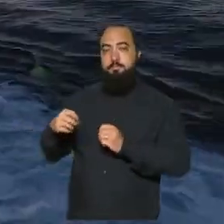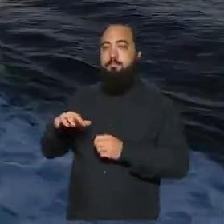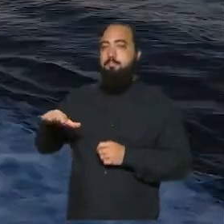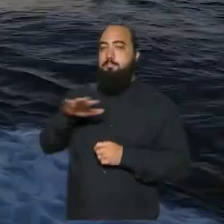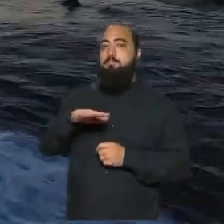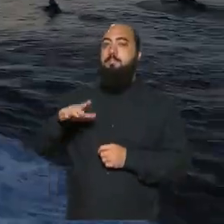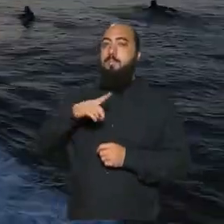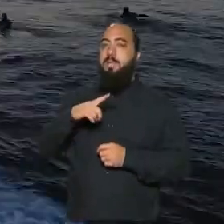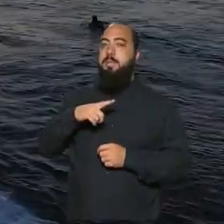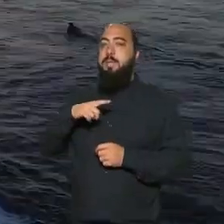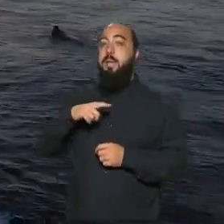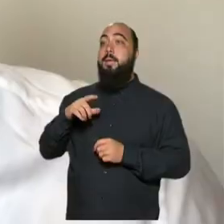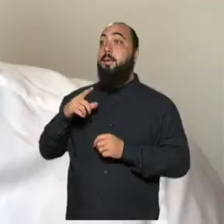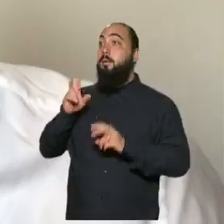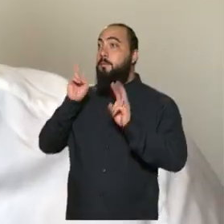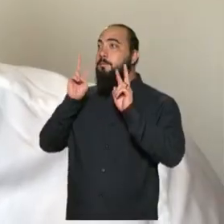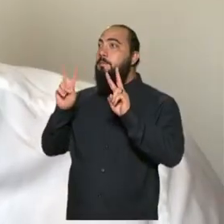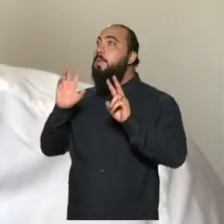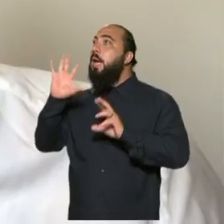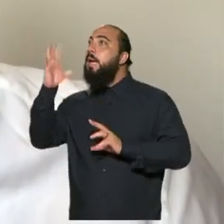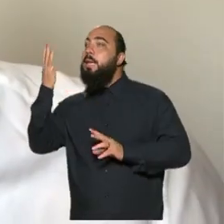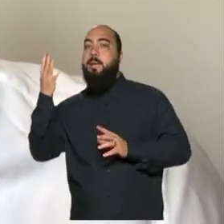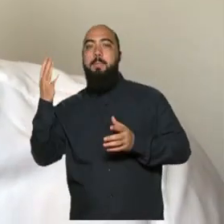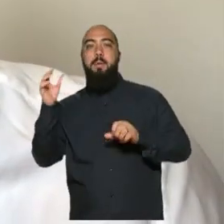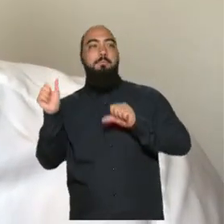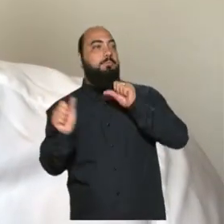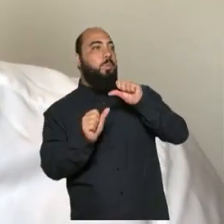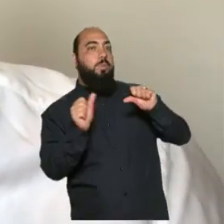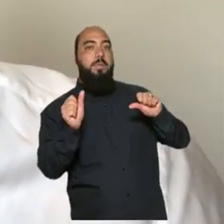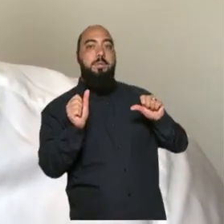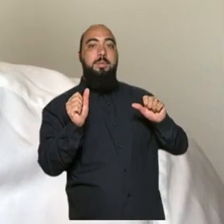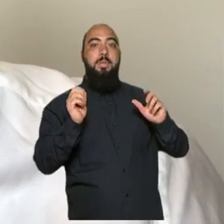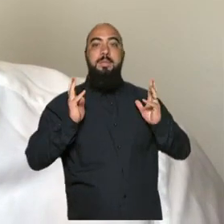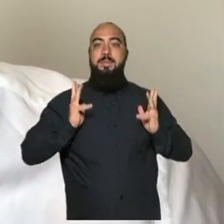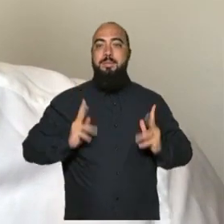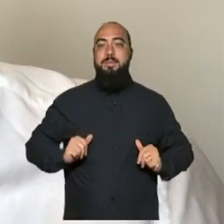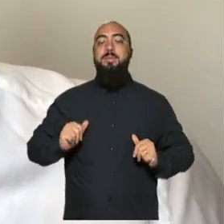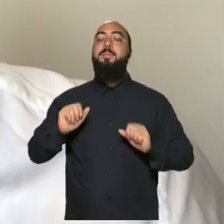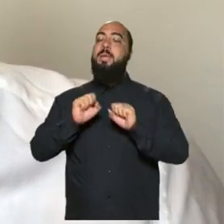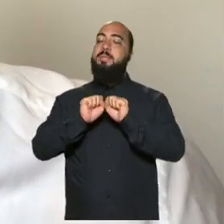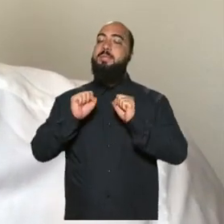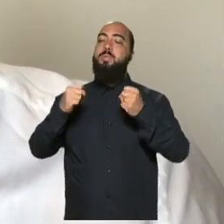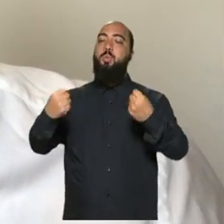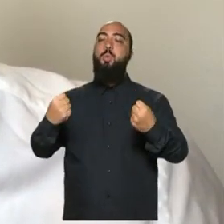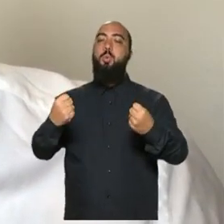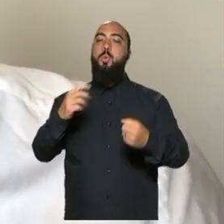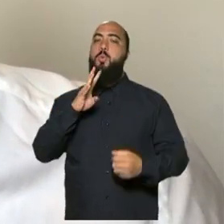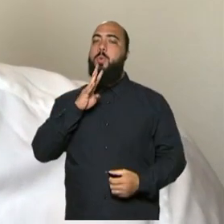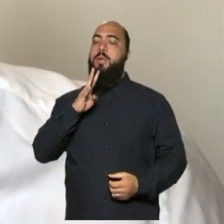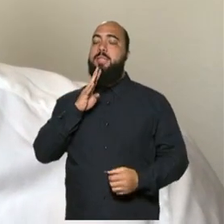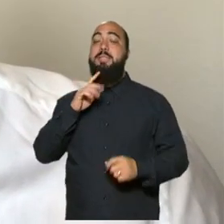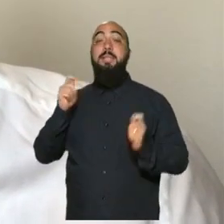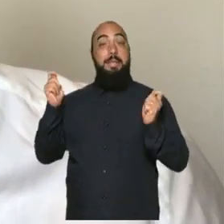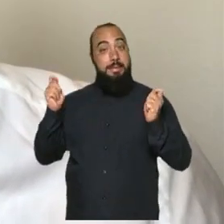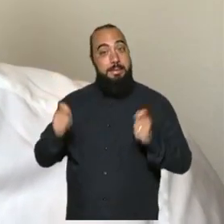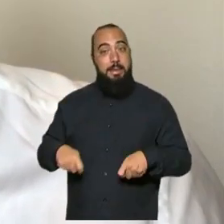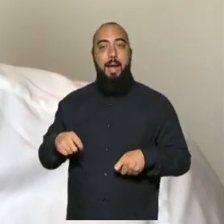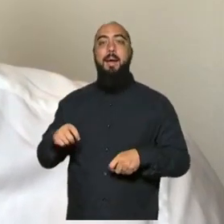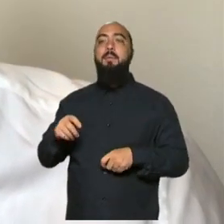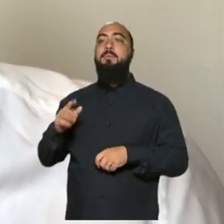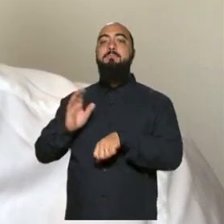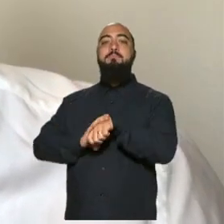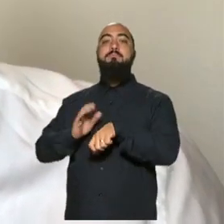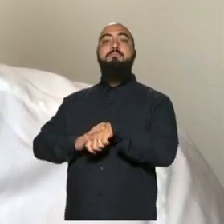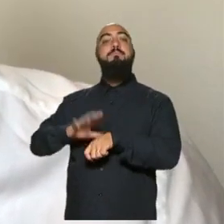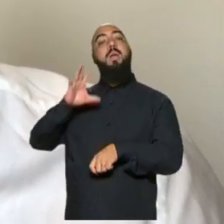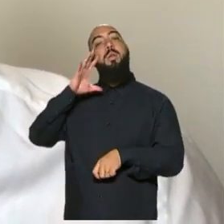oceano num cenário de mudança do clima, que a gente tenha um oceano seguro. A gente conheça ele suficientemente para ter tomadas de